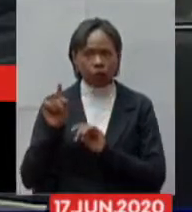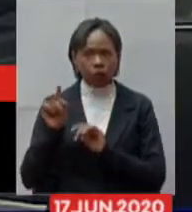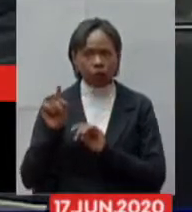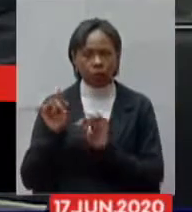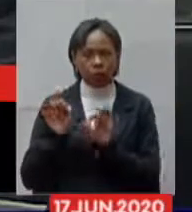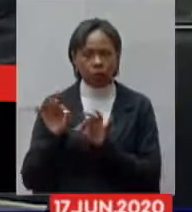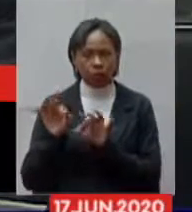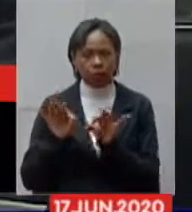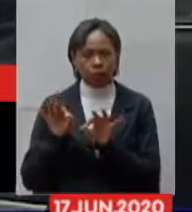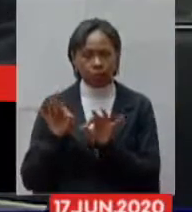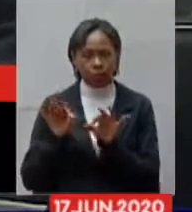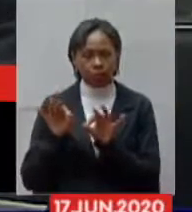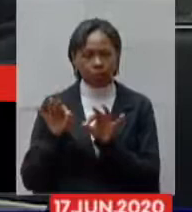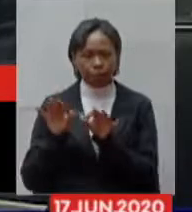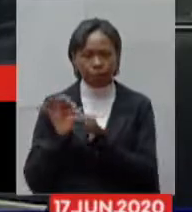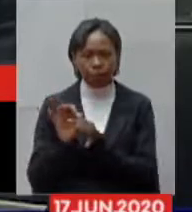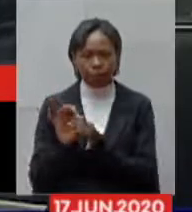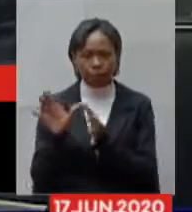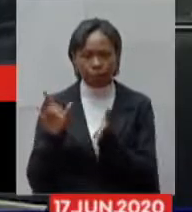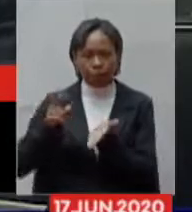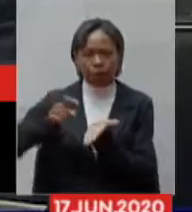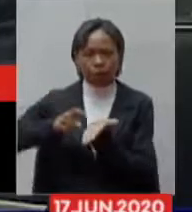para a abertura do áudio